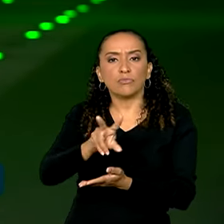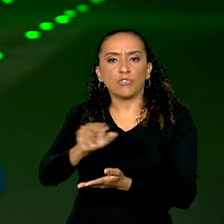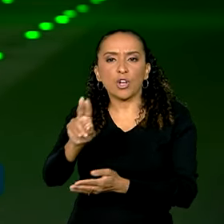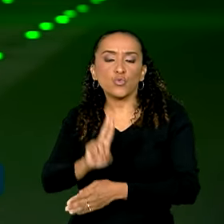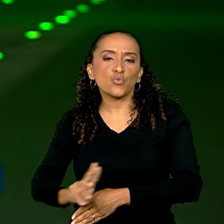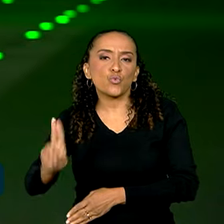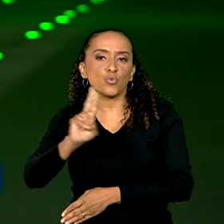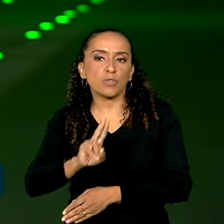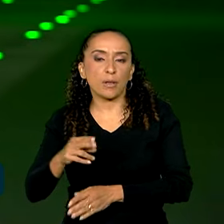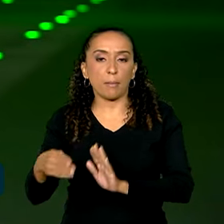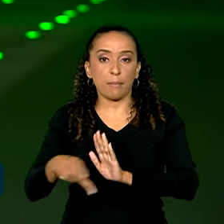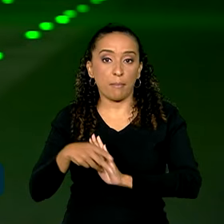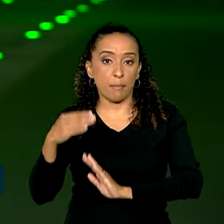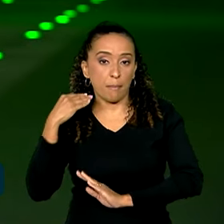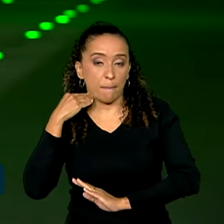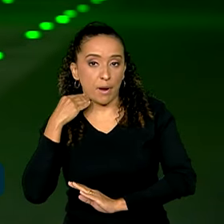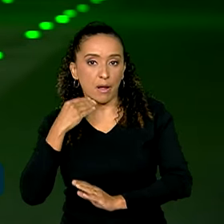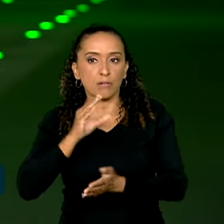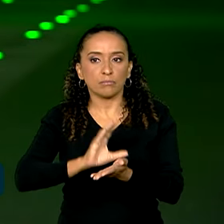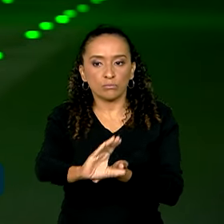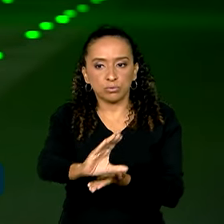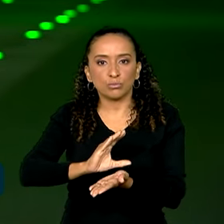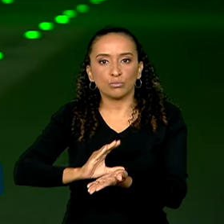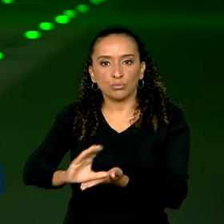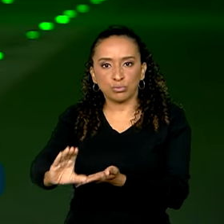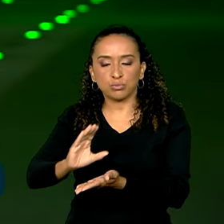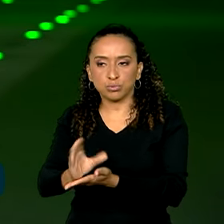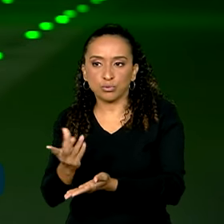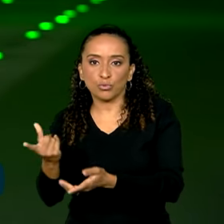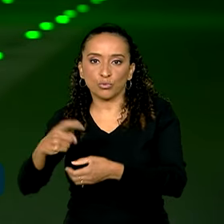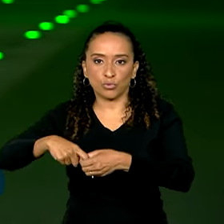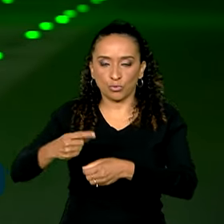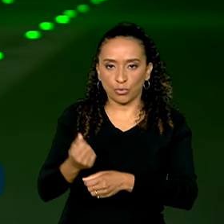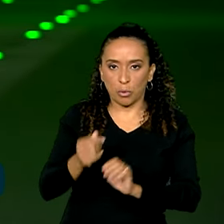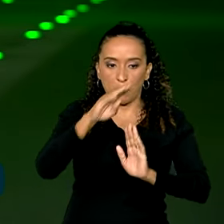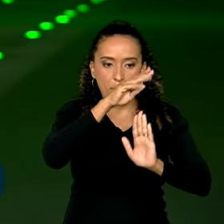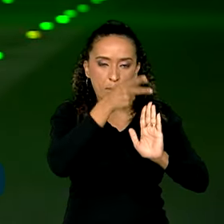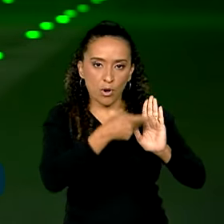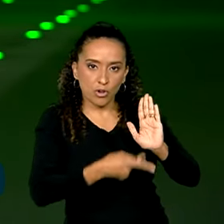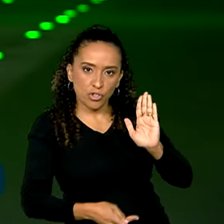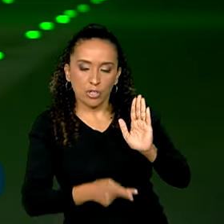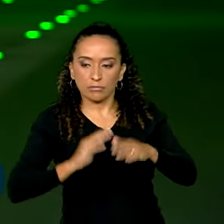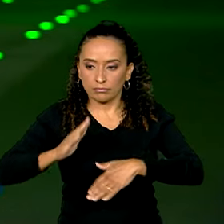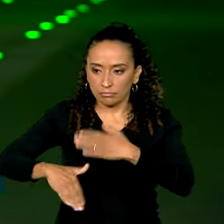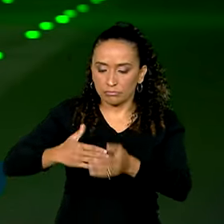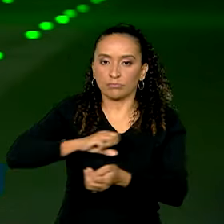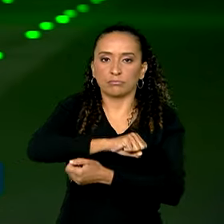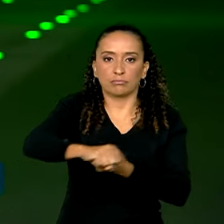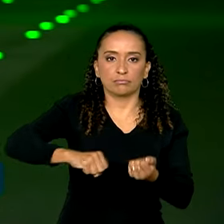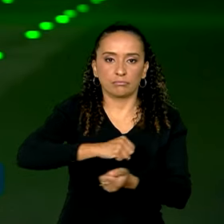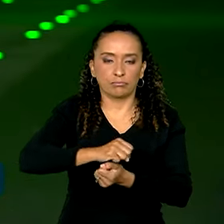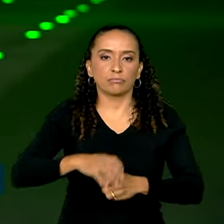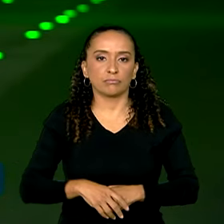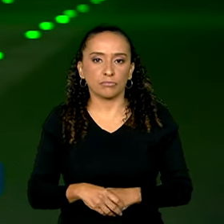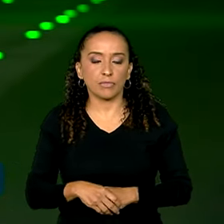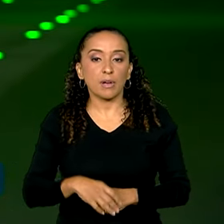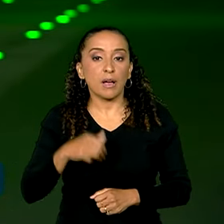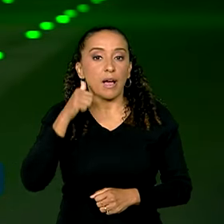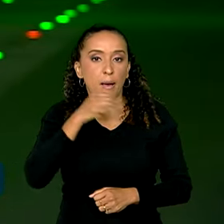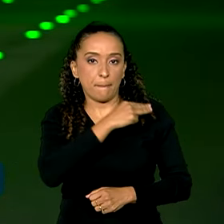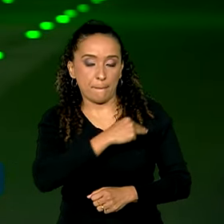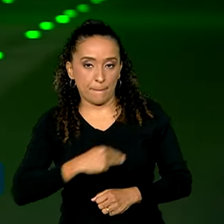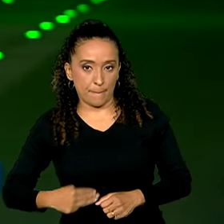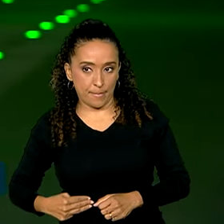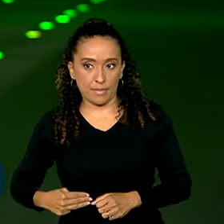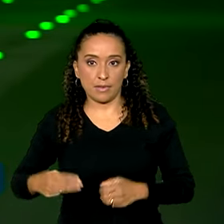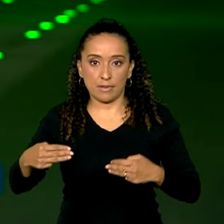utilizados pelo banco no financiamento reembolsável de projetos de desenvolvimento sustentável. A ministra do Meio